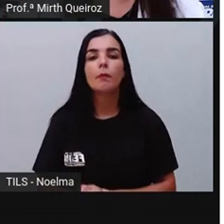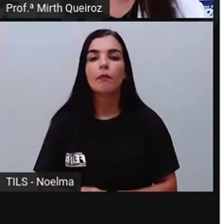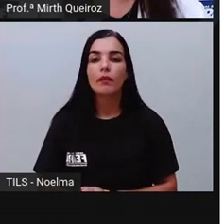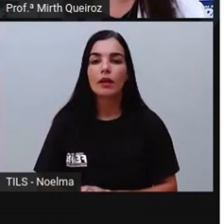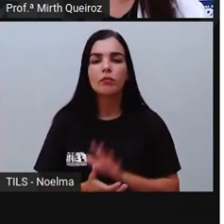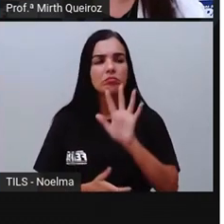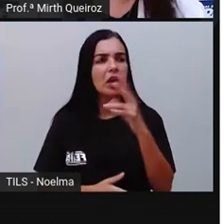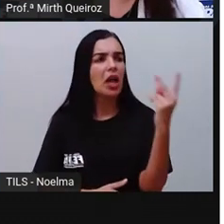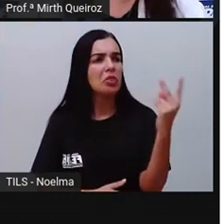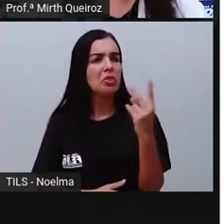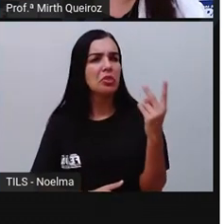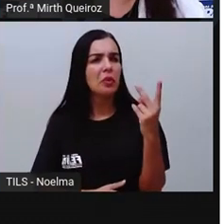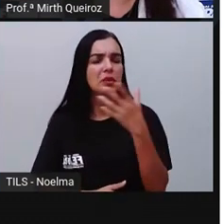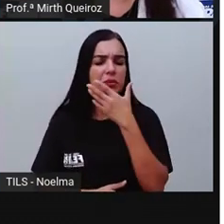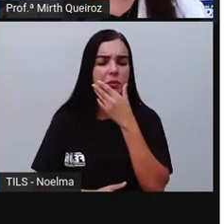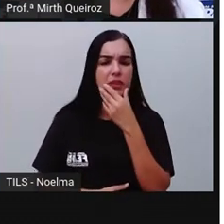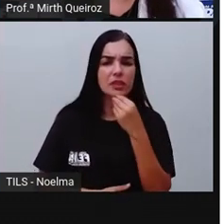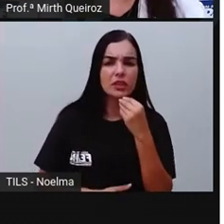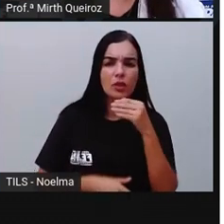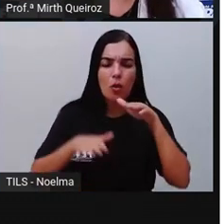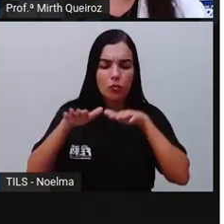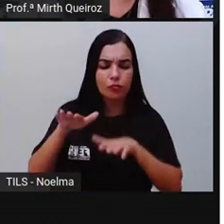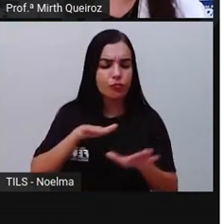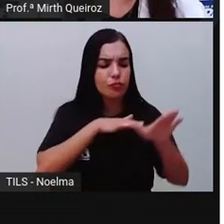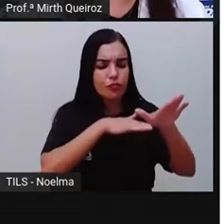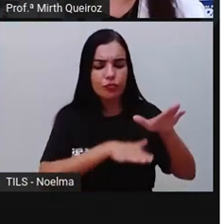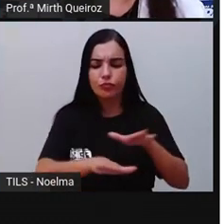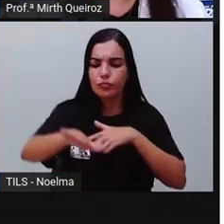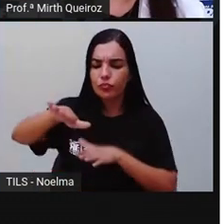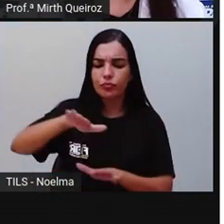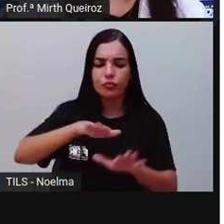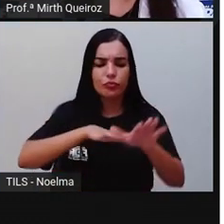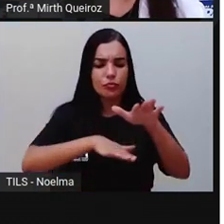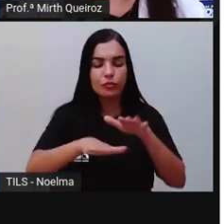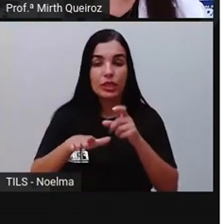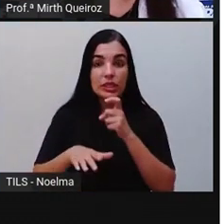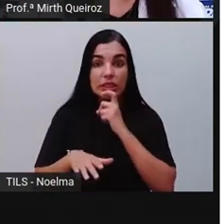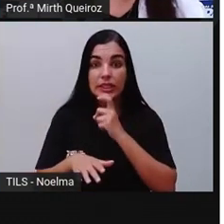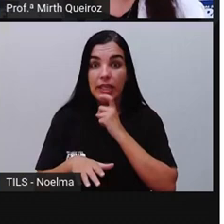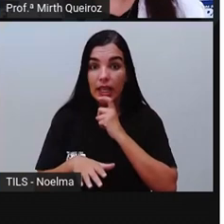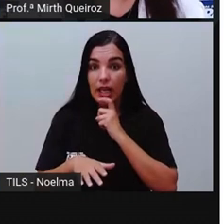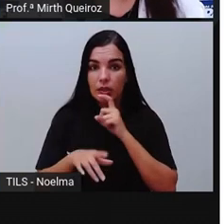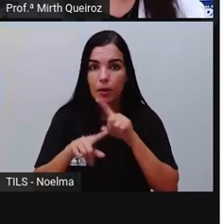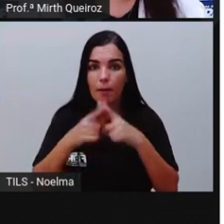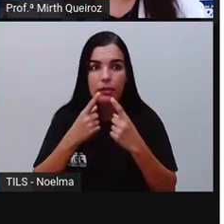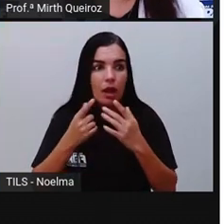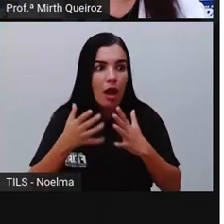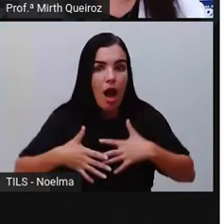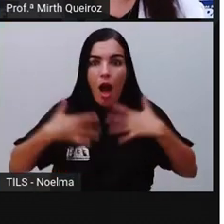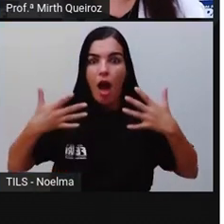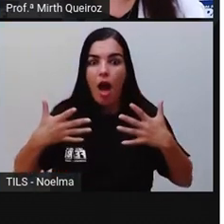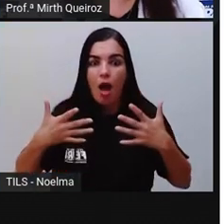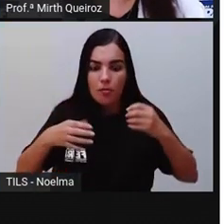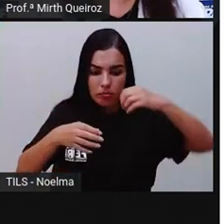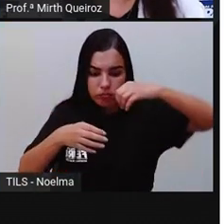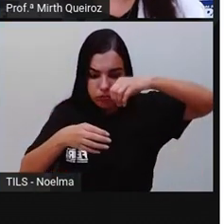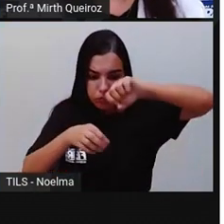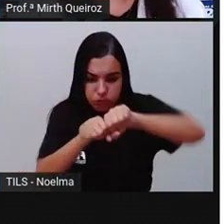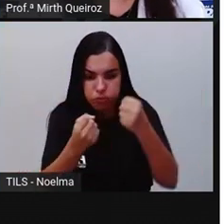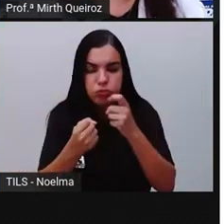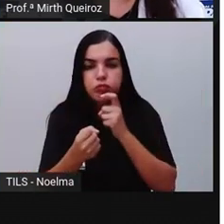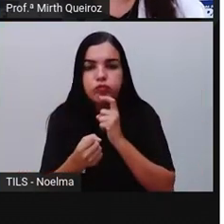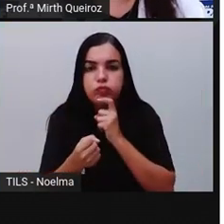patinando sobre um lago gelado, quando, de repente, o gelo se rompeu e um deles caiu na água.